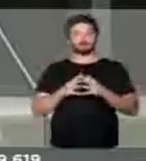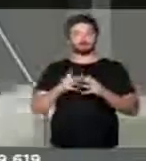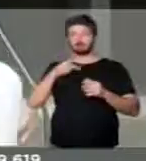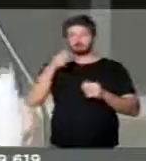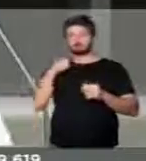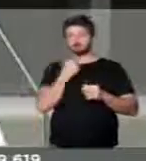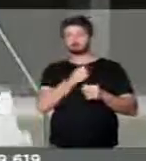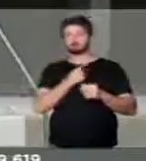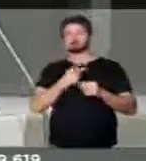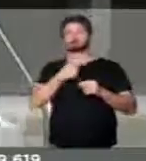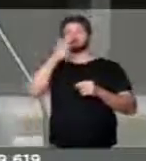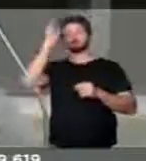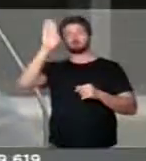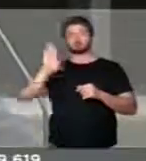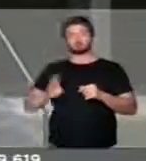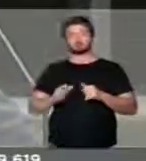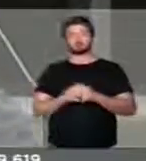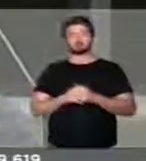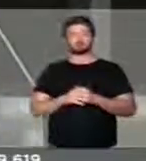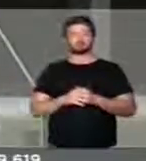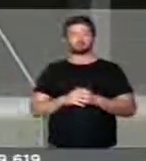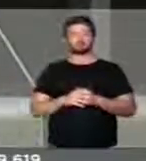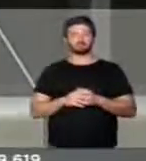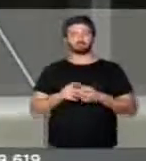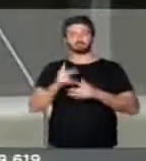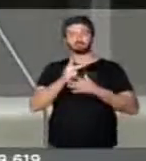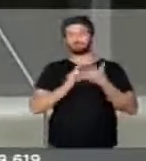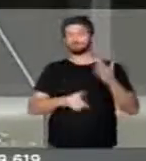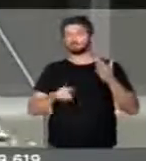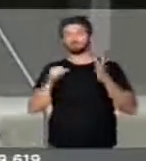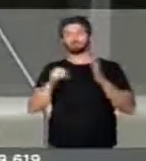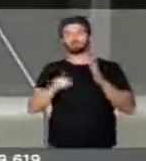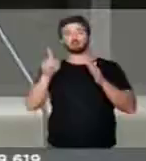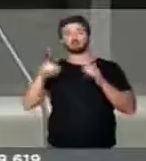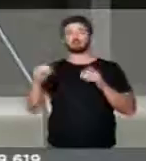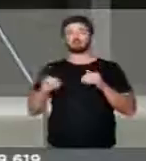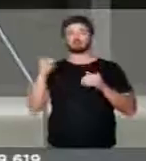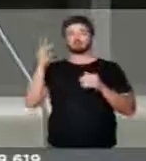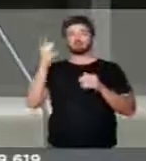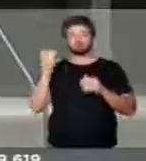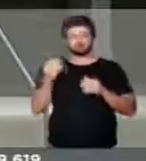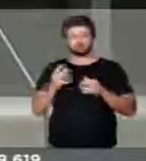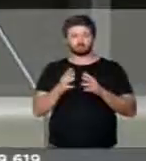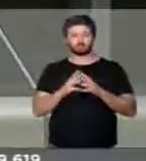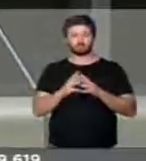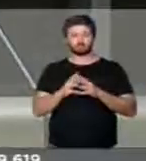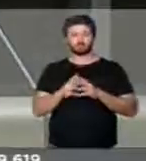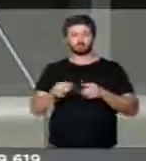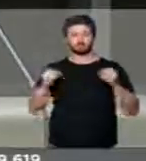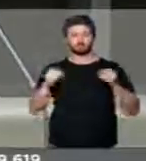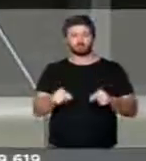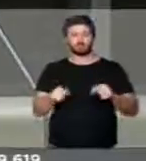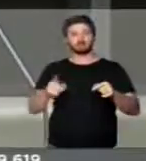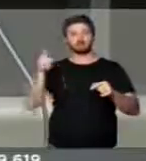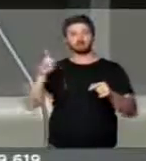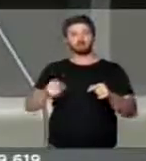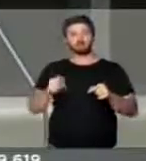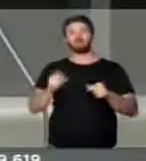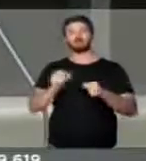fala na voz do Brasil. Esse projeto, ele é muito importante e ele é